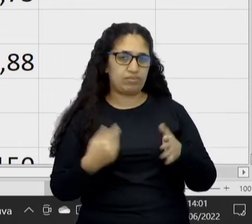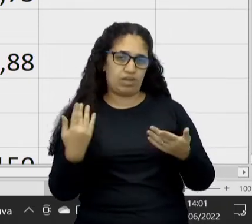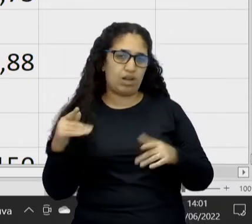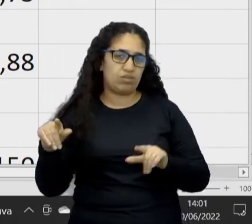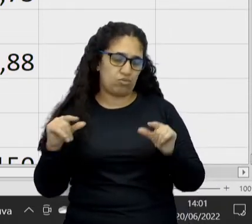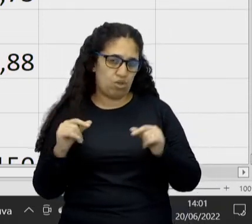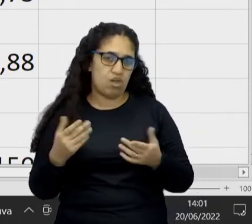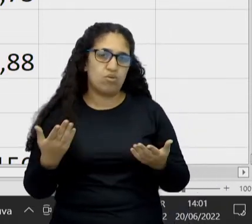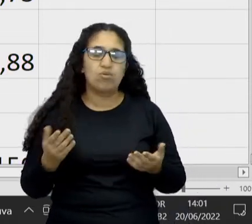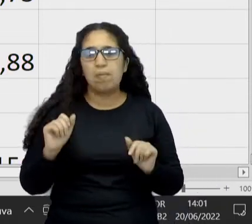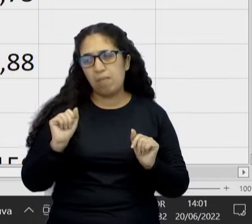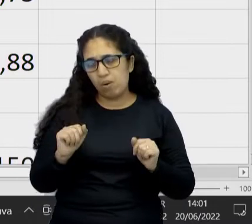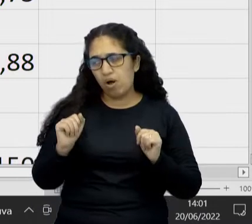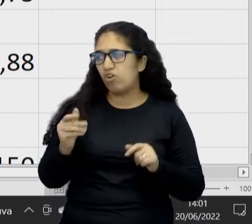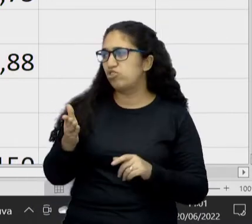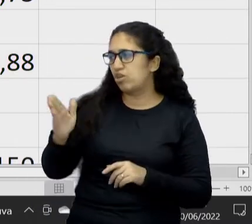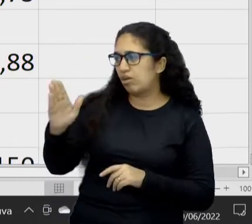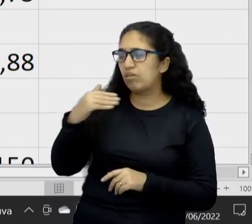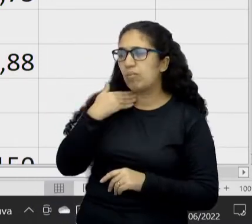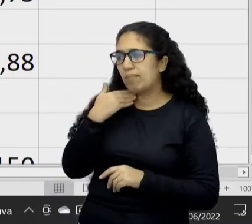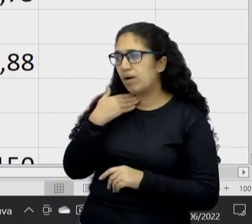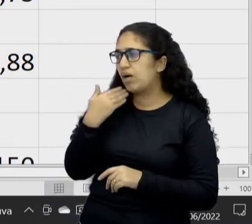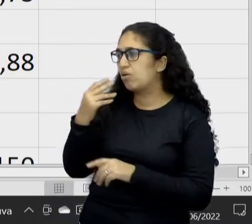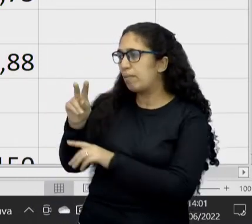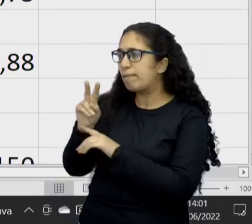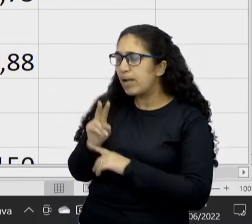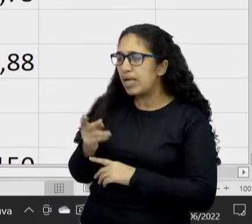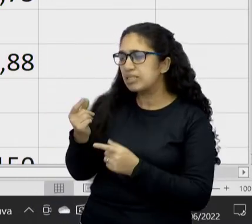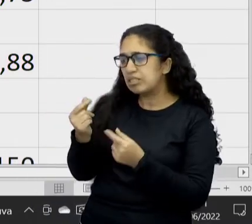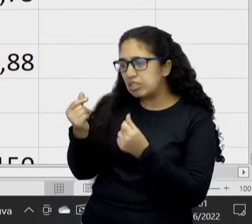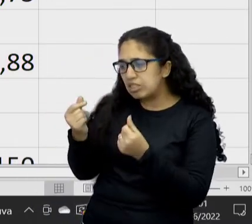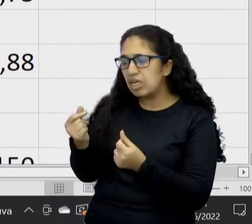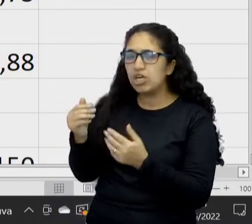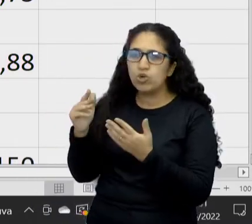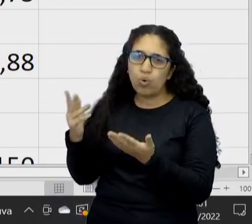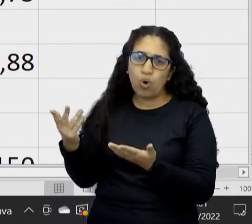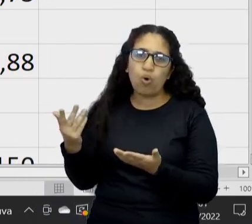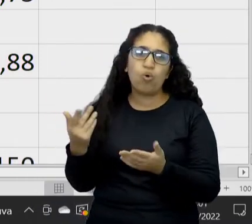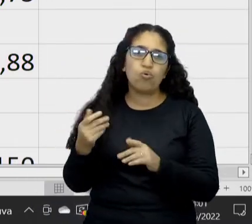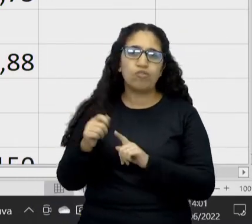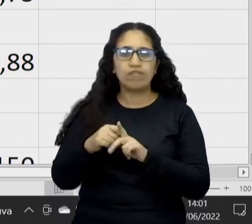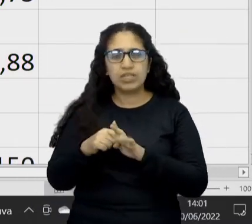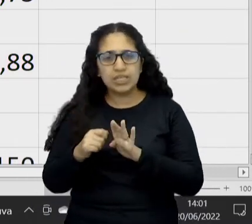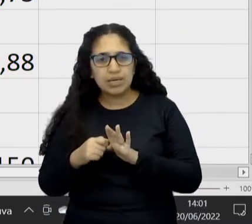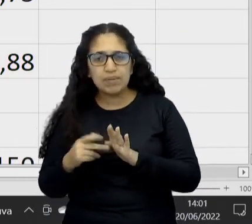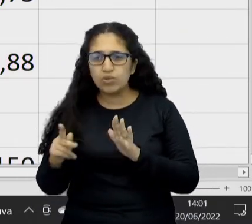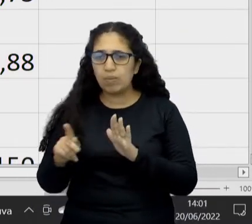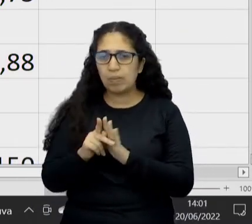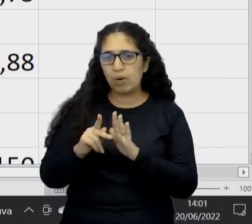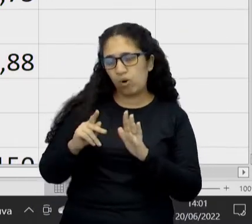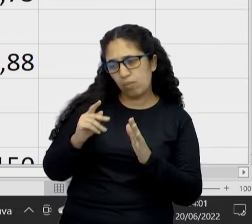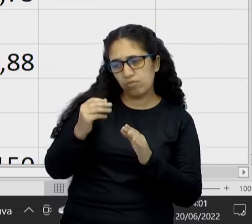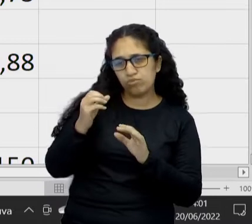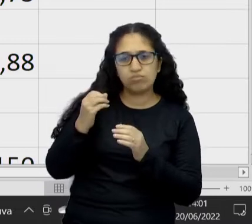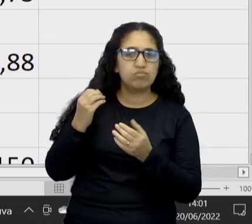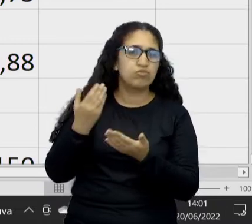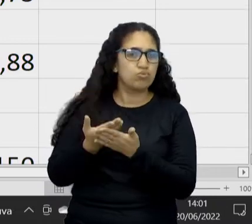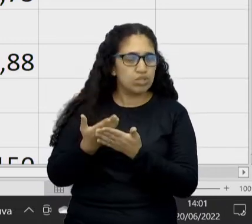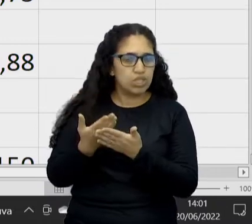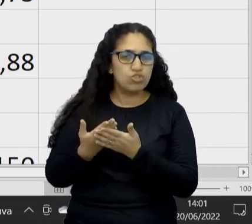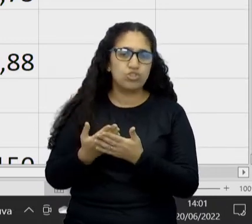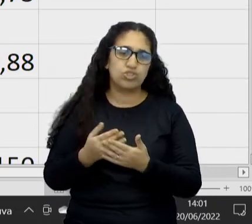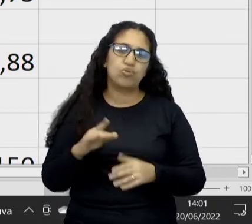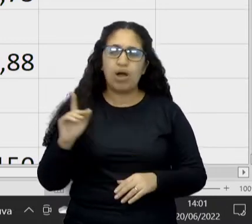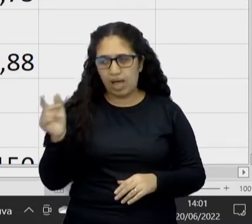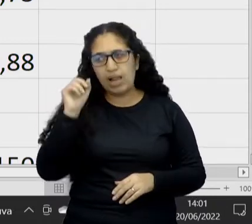ela podia ir ao banco e pedir um empréstimo, ou pedir até um financiamento estudantil. E é claro que eu sei que a professora é